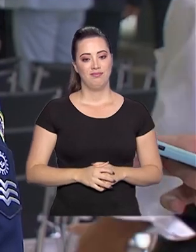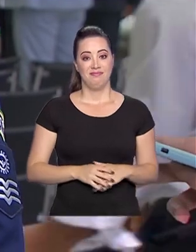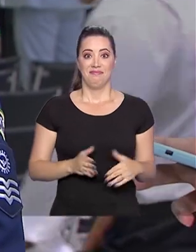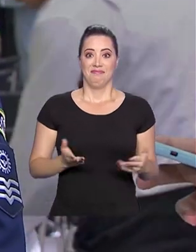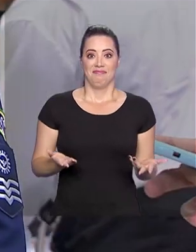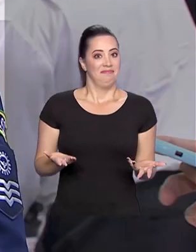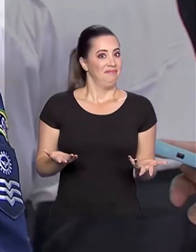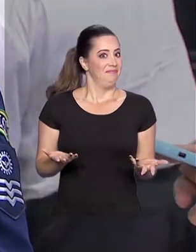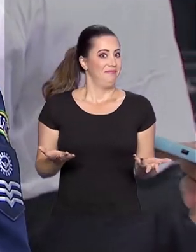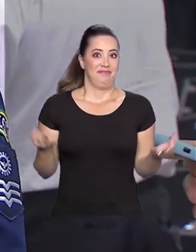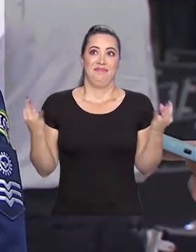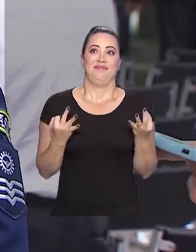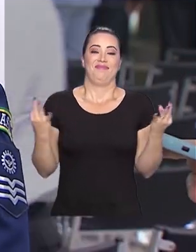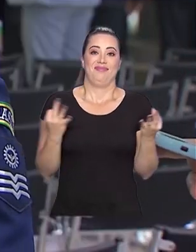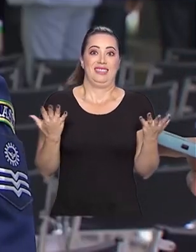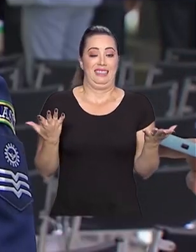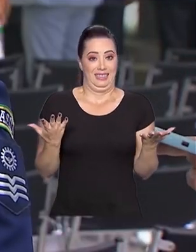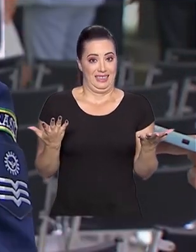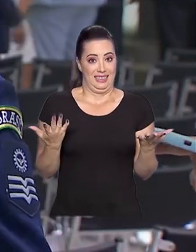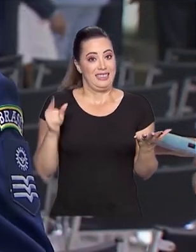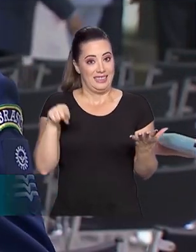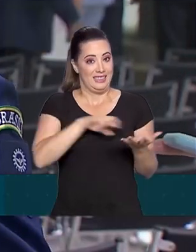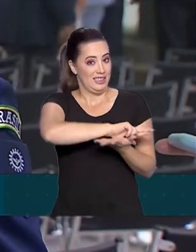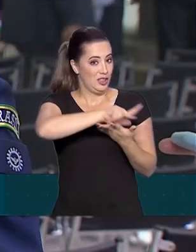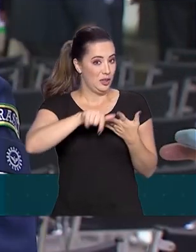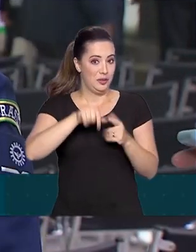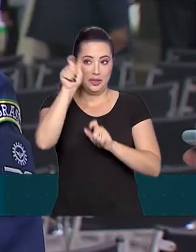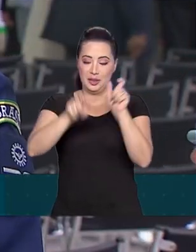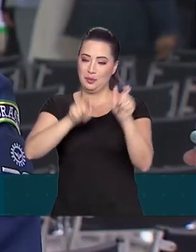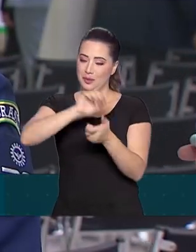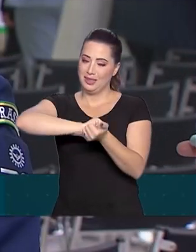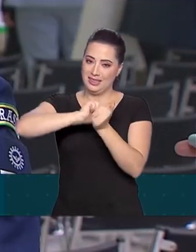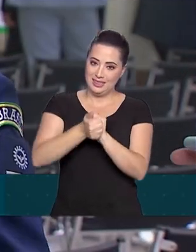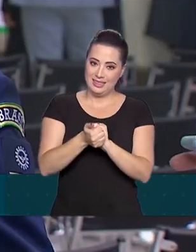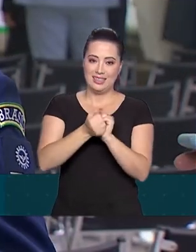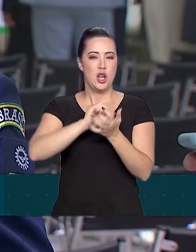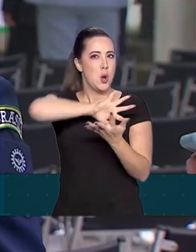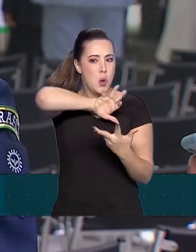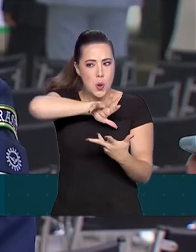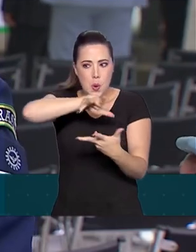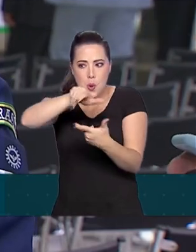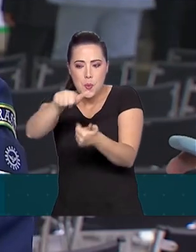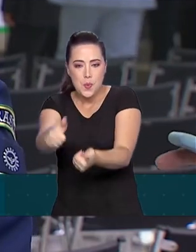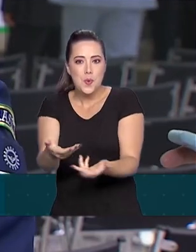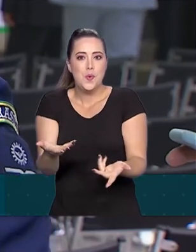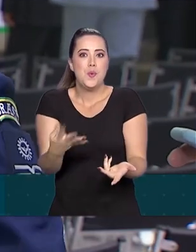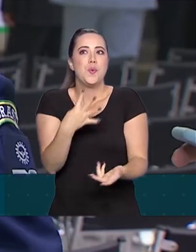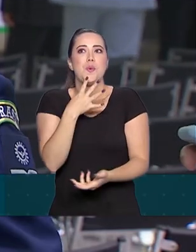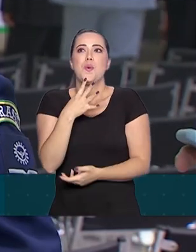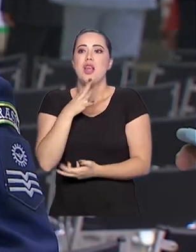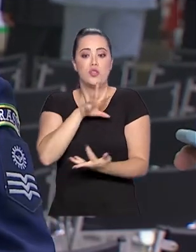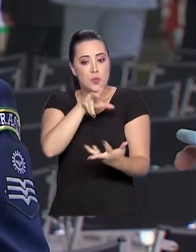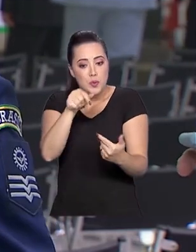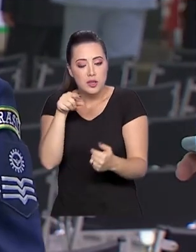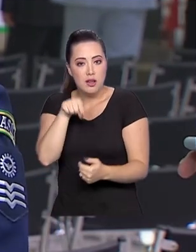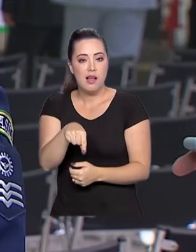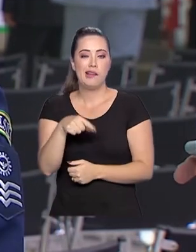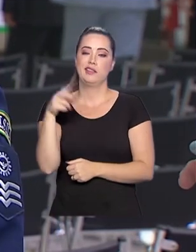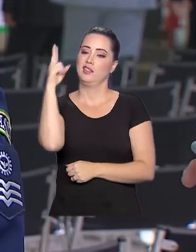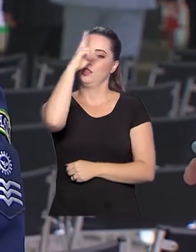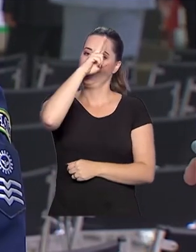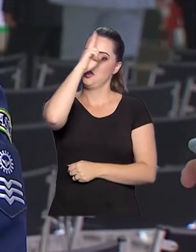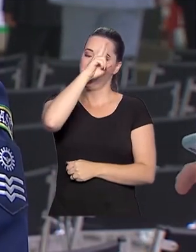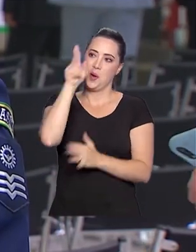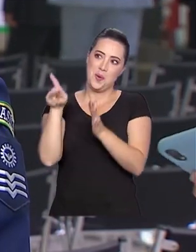É maravilhoso, né? Acho que vários atletas mundialmente conhecidos que fizeram história no